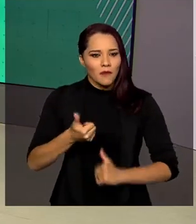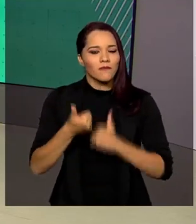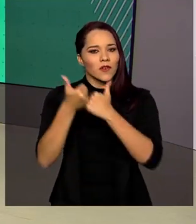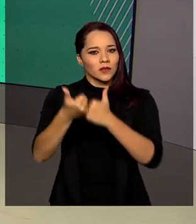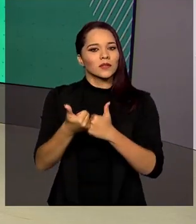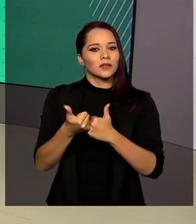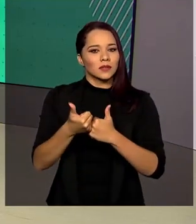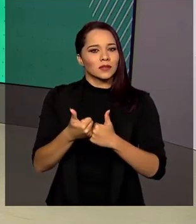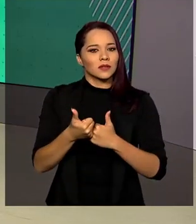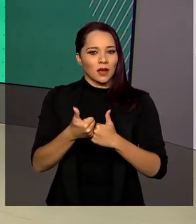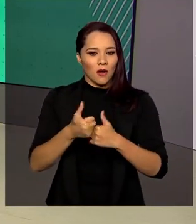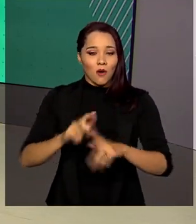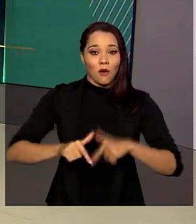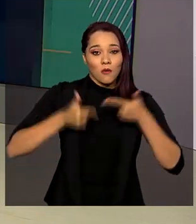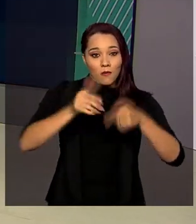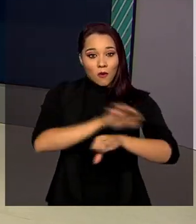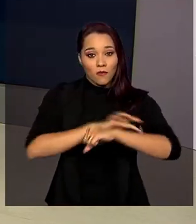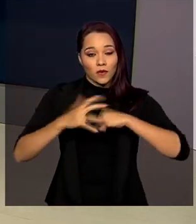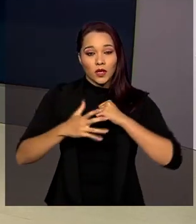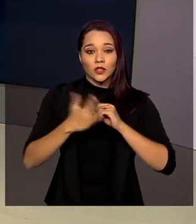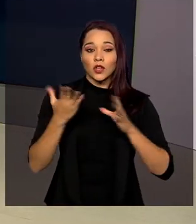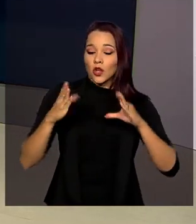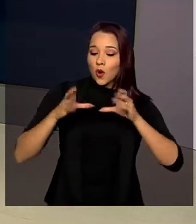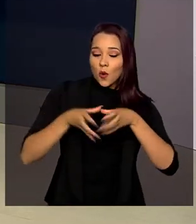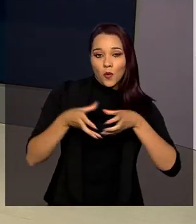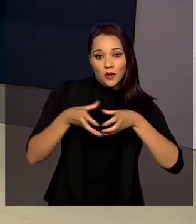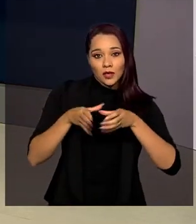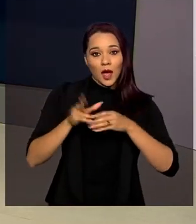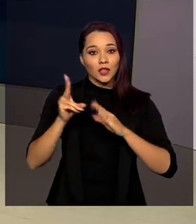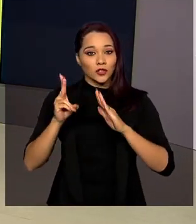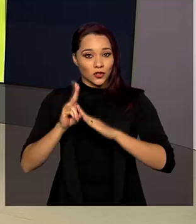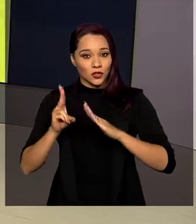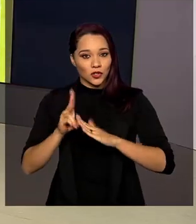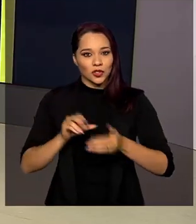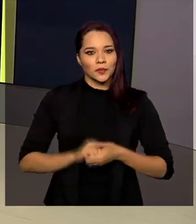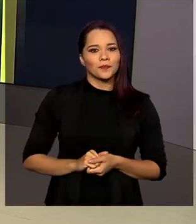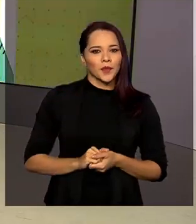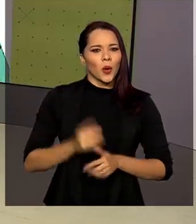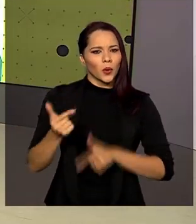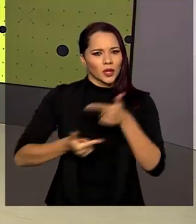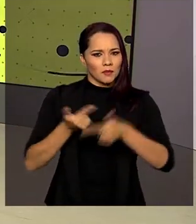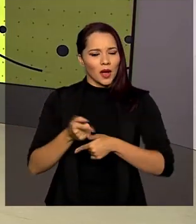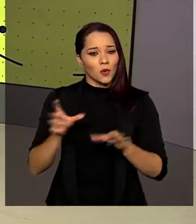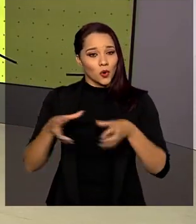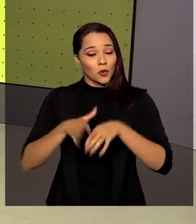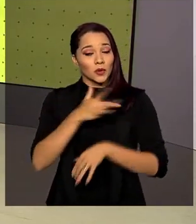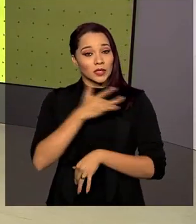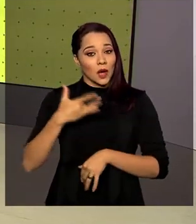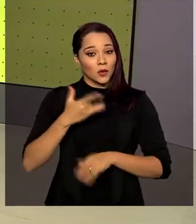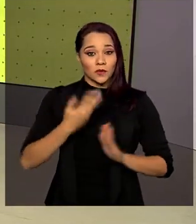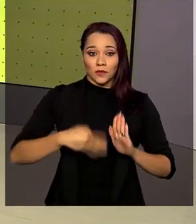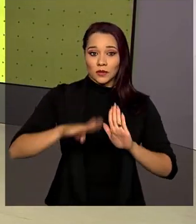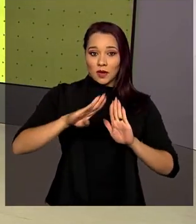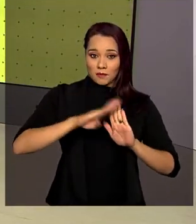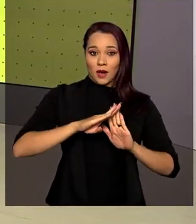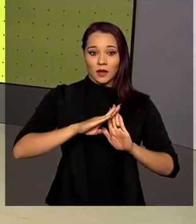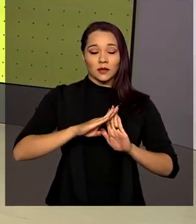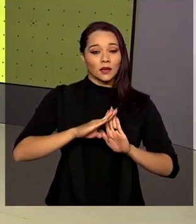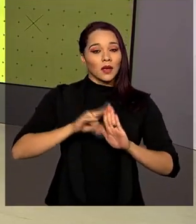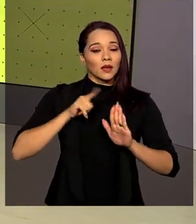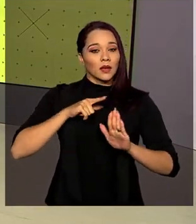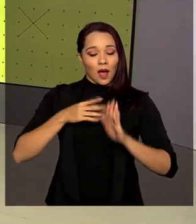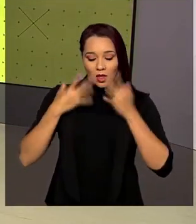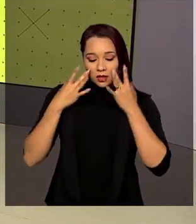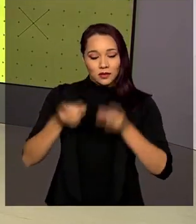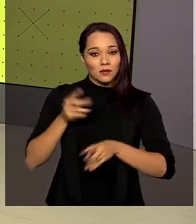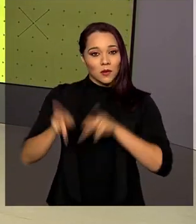o combate à covid-19 em comunidades indígenas do Estado. A missão conta com uma equipe de saúde das Forças Armadas que atende